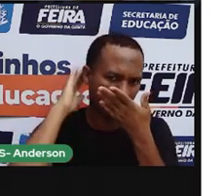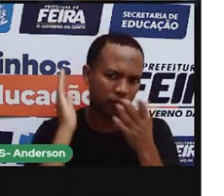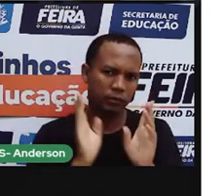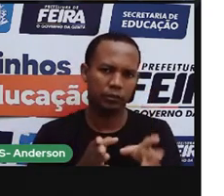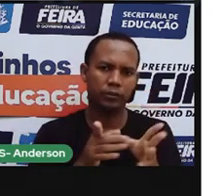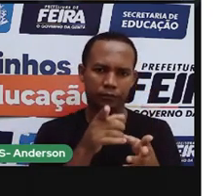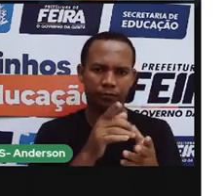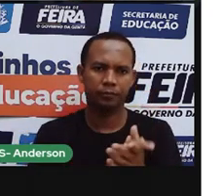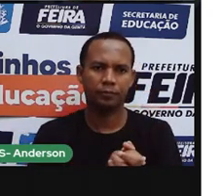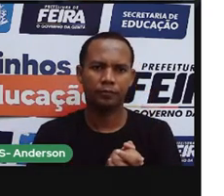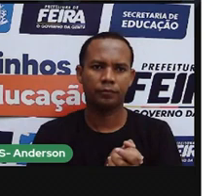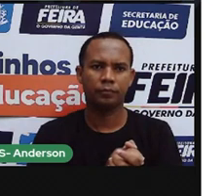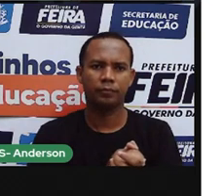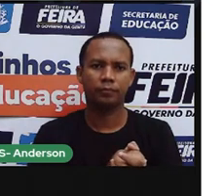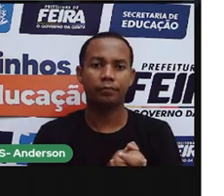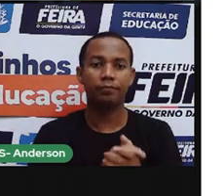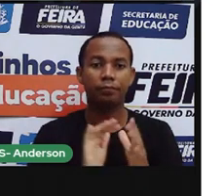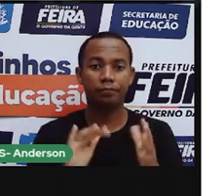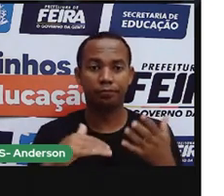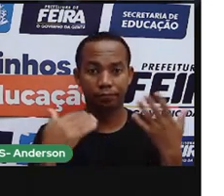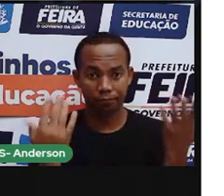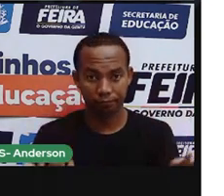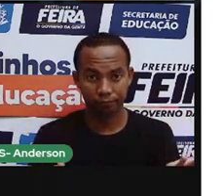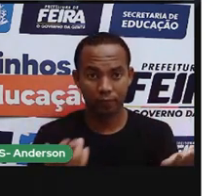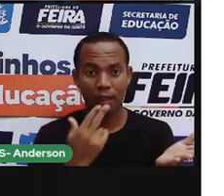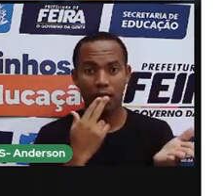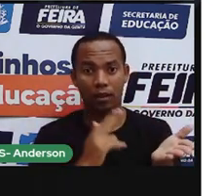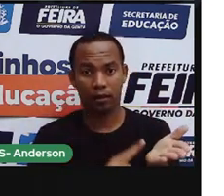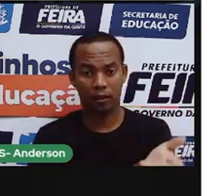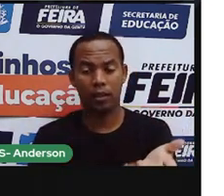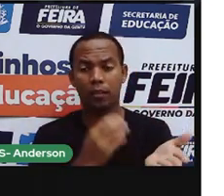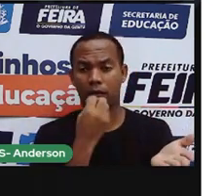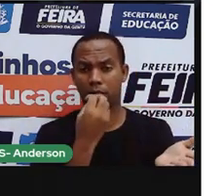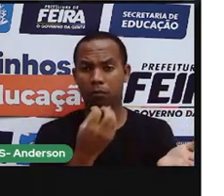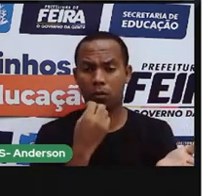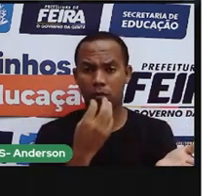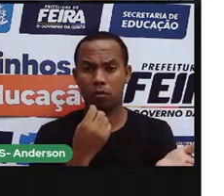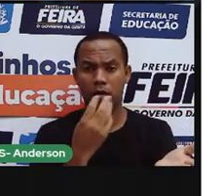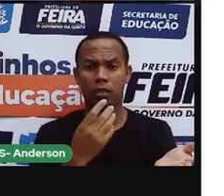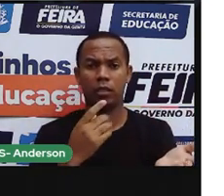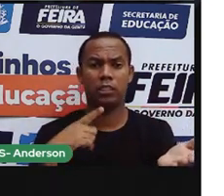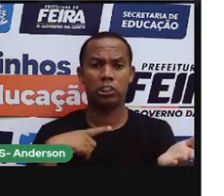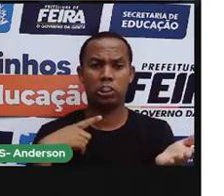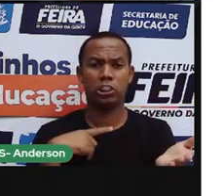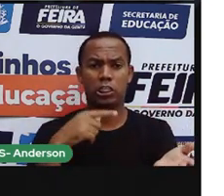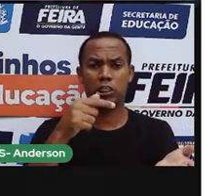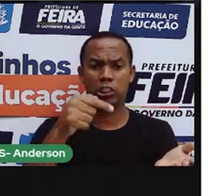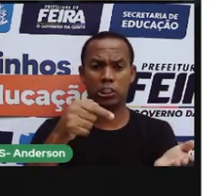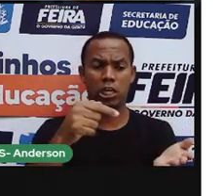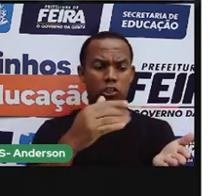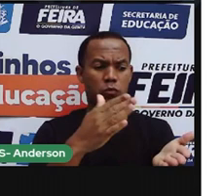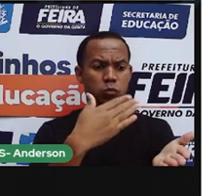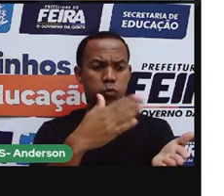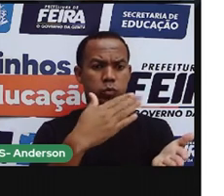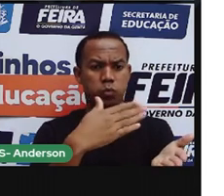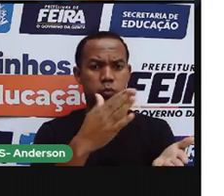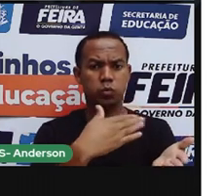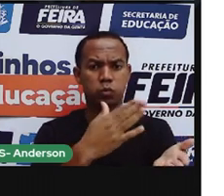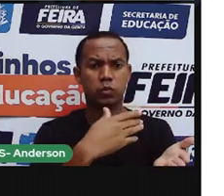Bom, graças a esta carta, com sete páginas, imagine só,